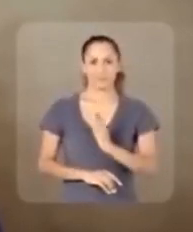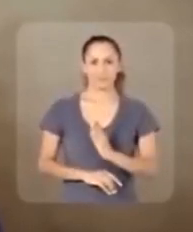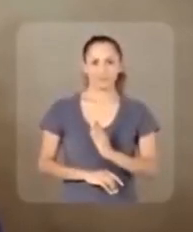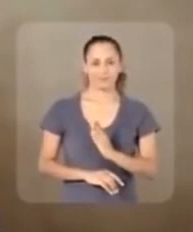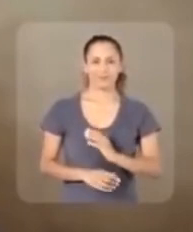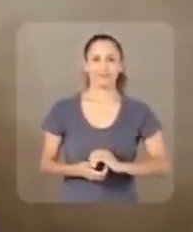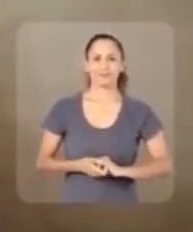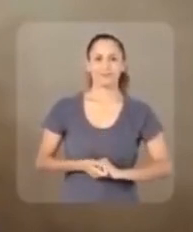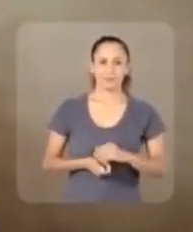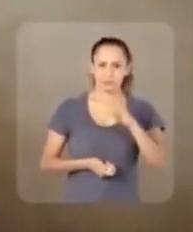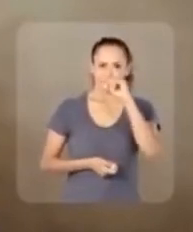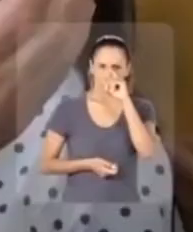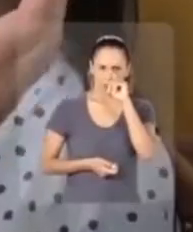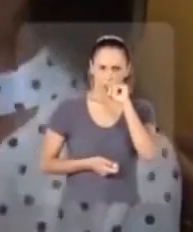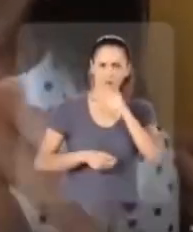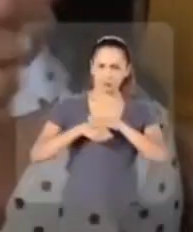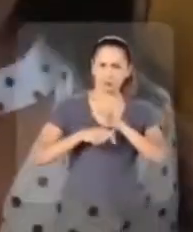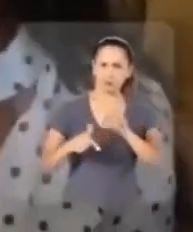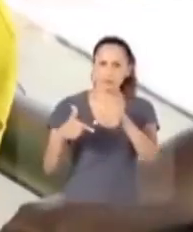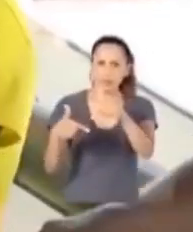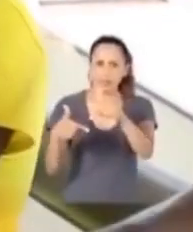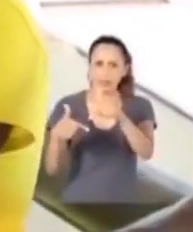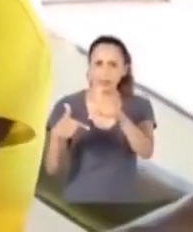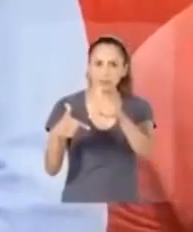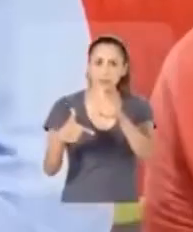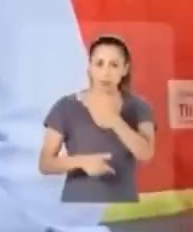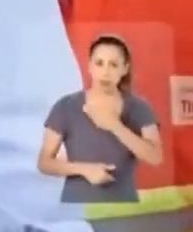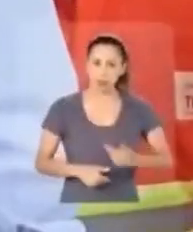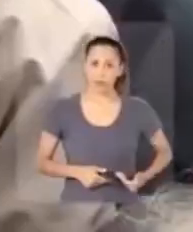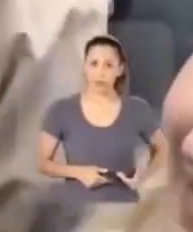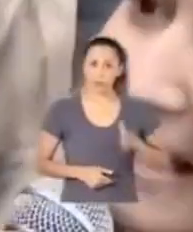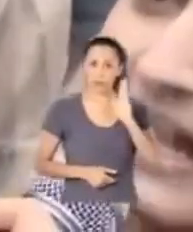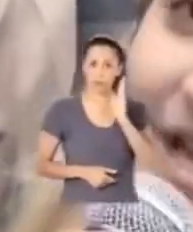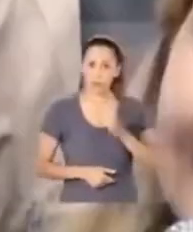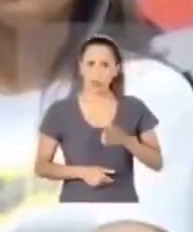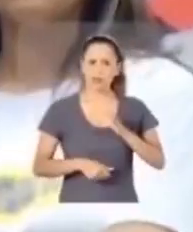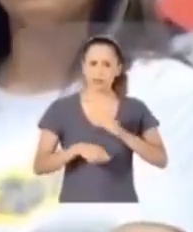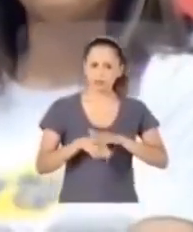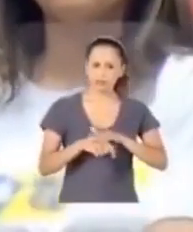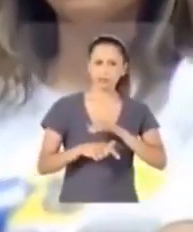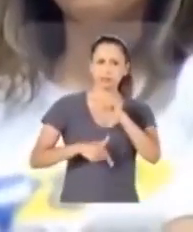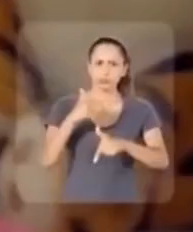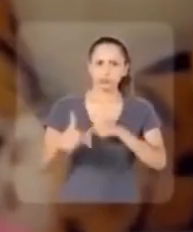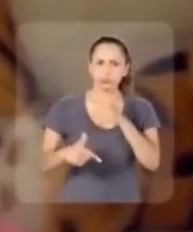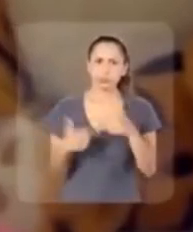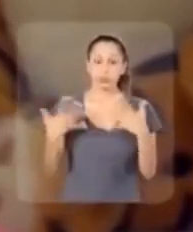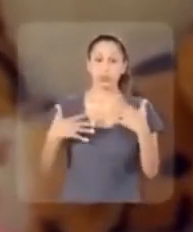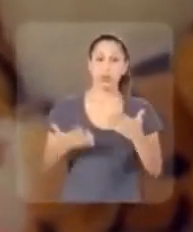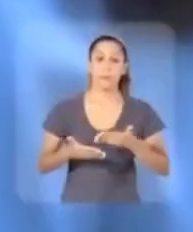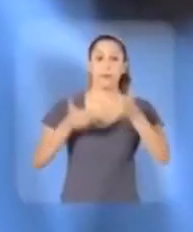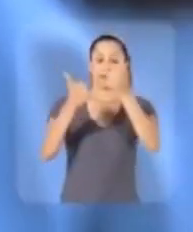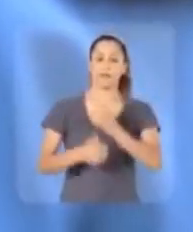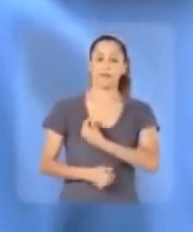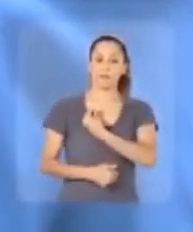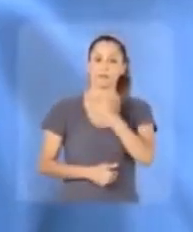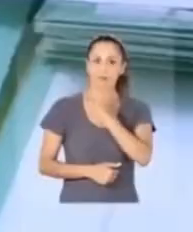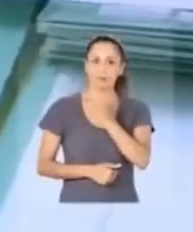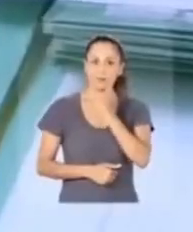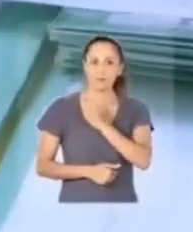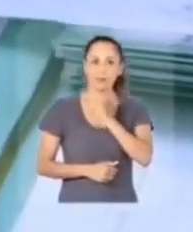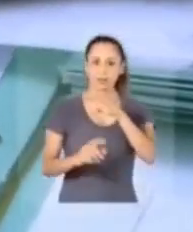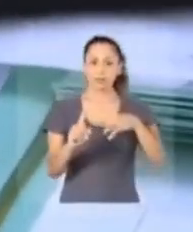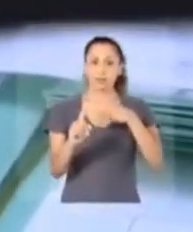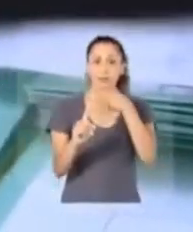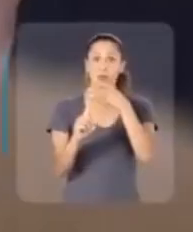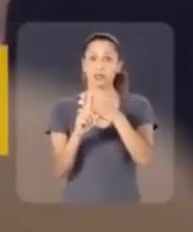as mulheres brasileiras. Geraldo é um cara que faz. E como governador, fez muito para melhorar a vida